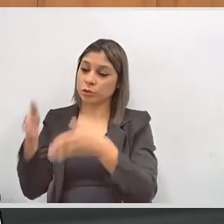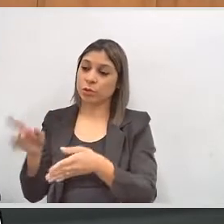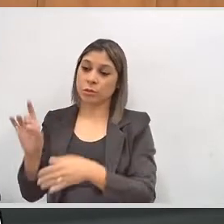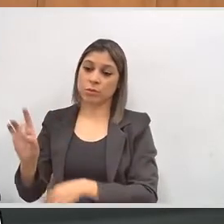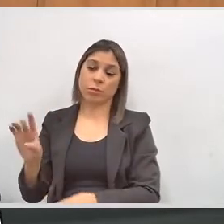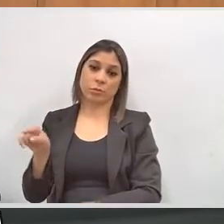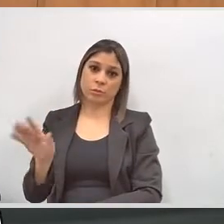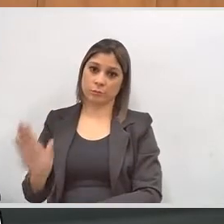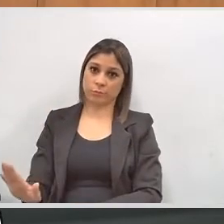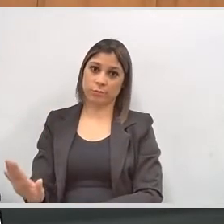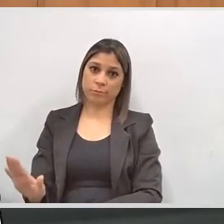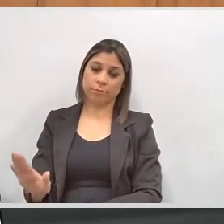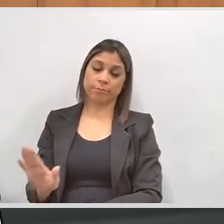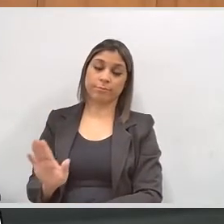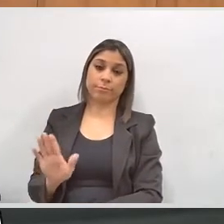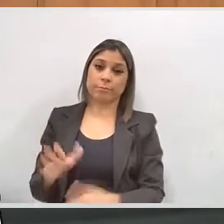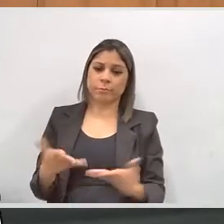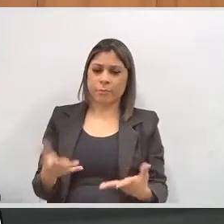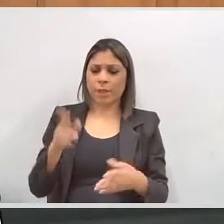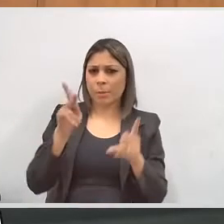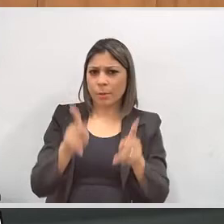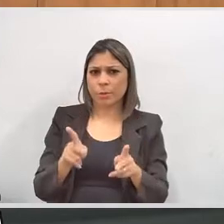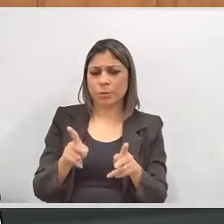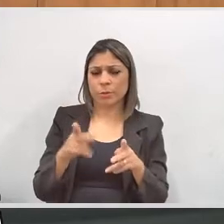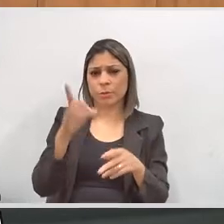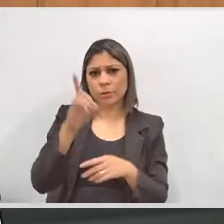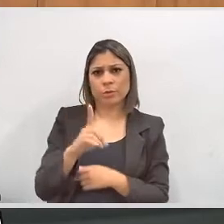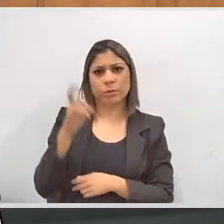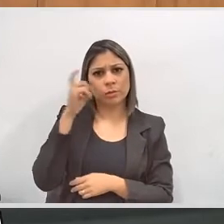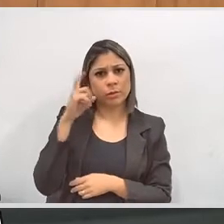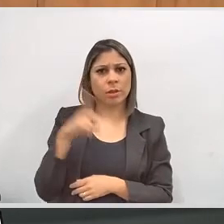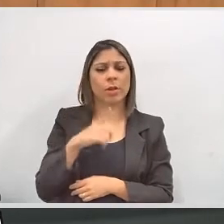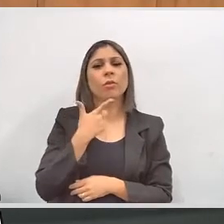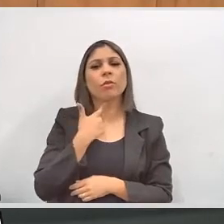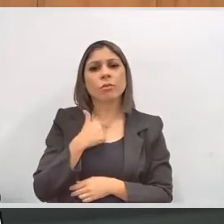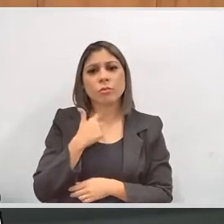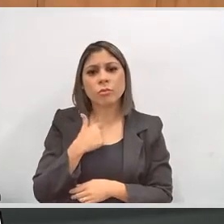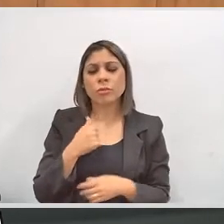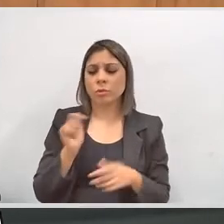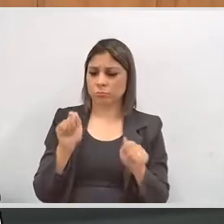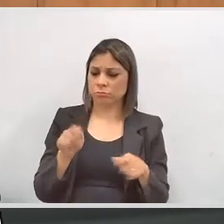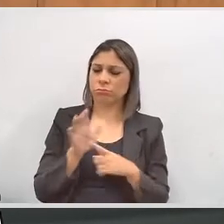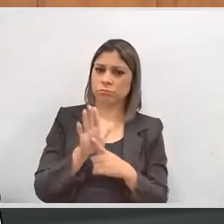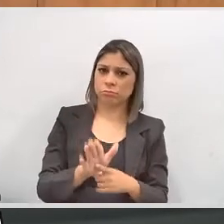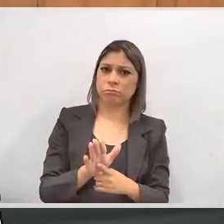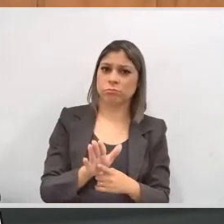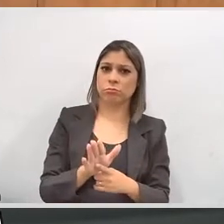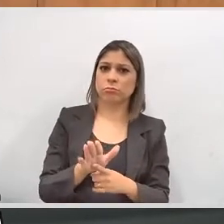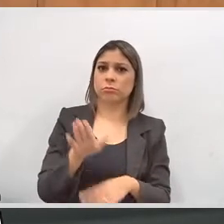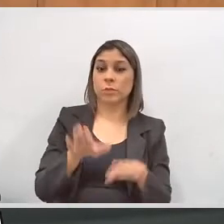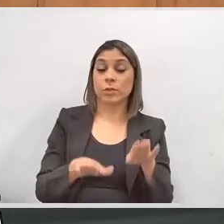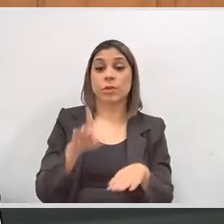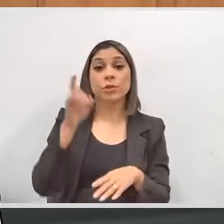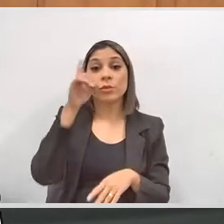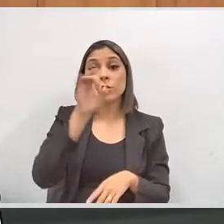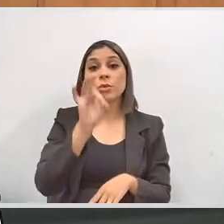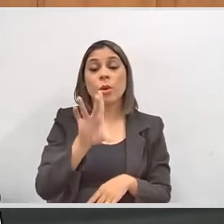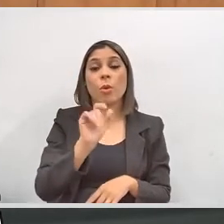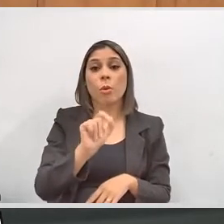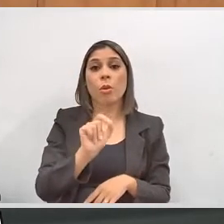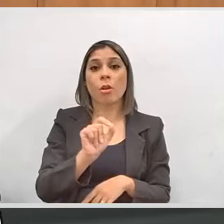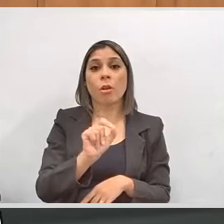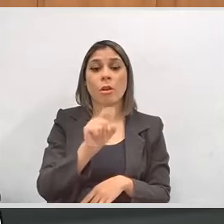chegava lá, deixava ela sozinha. Ora, nós sabemos que a pessoa com deficiência intelectual tem vontade, manifesta, e às vezes tem a mesma